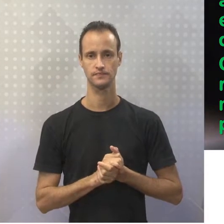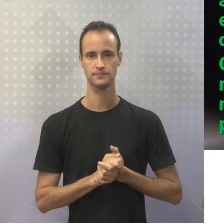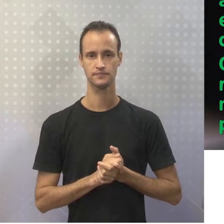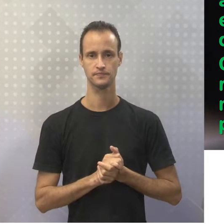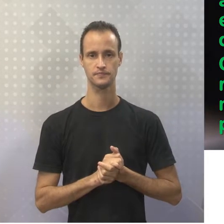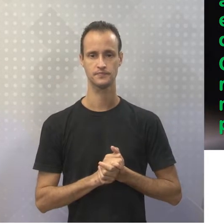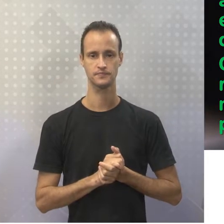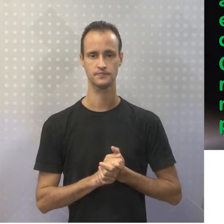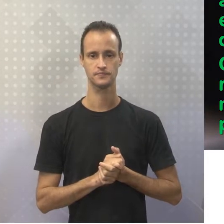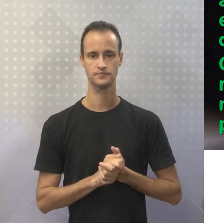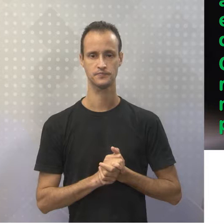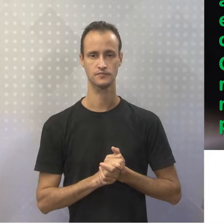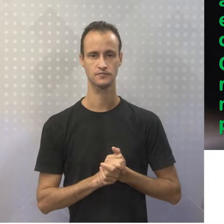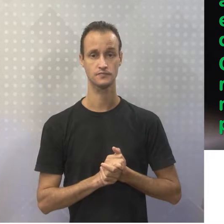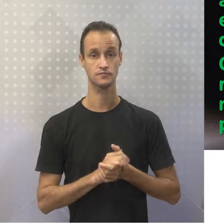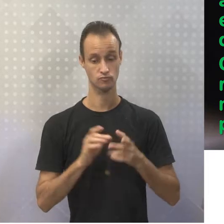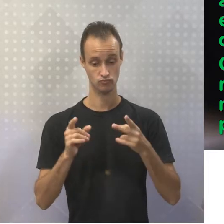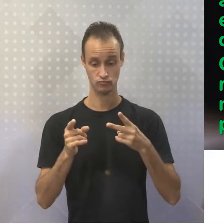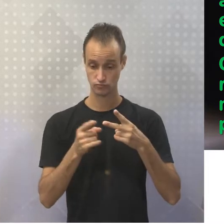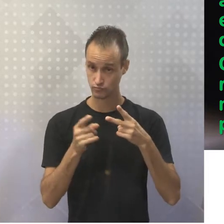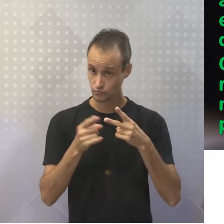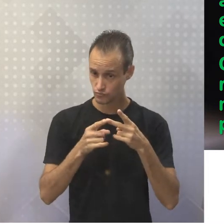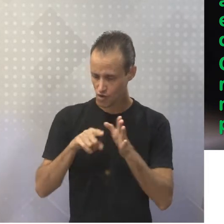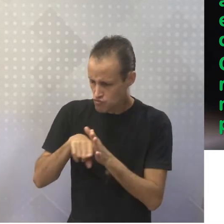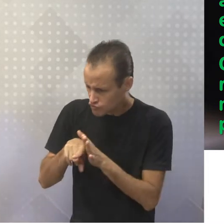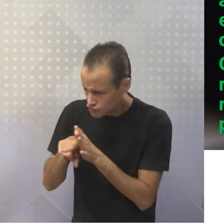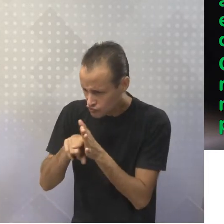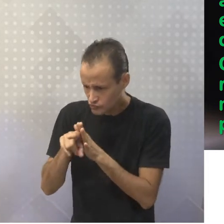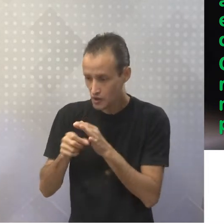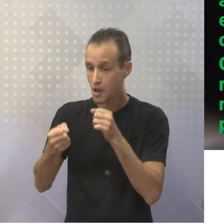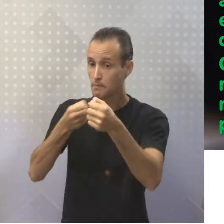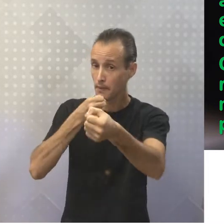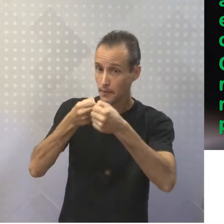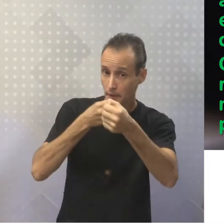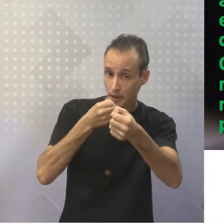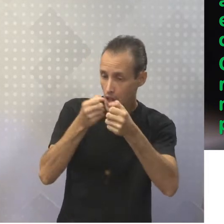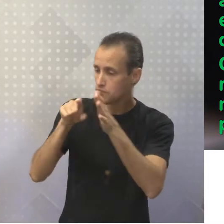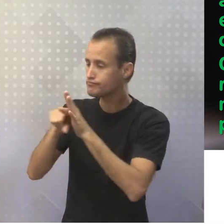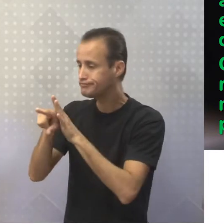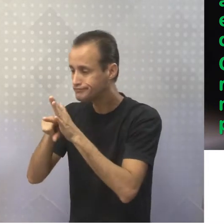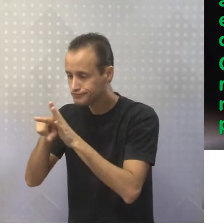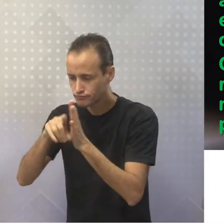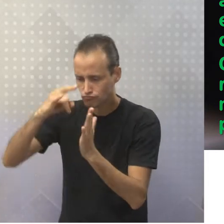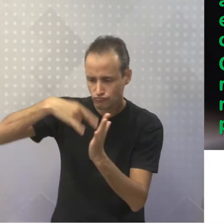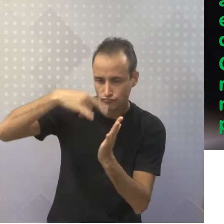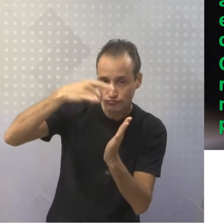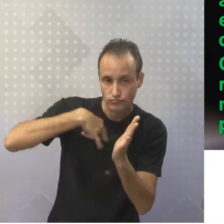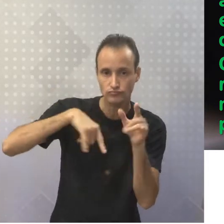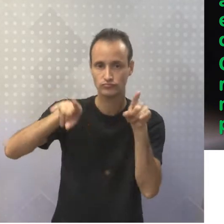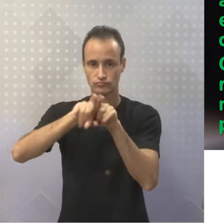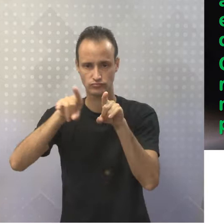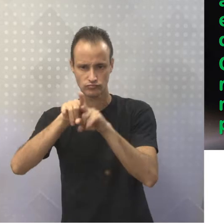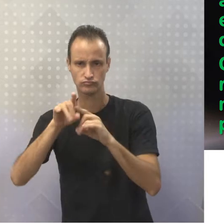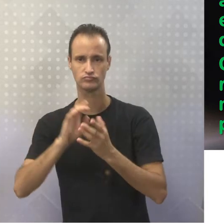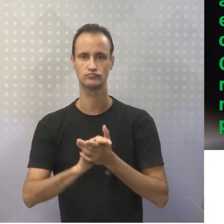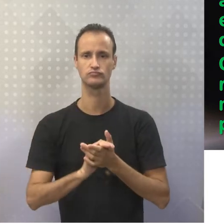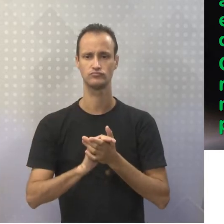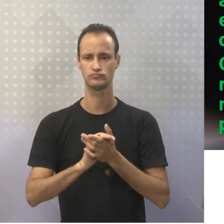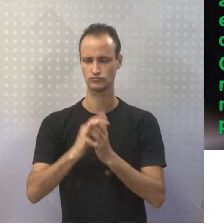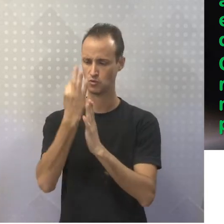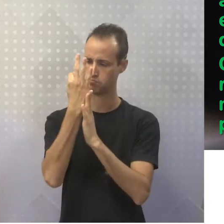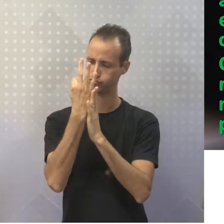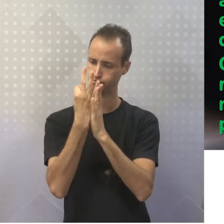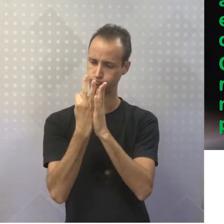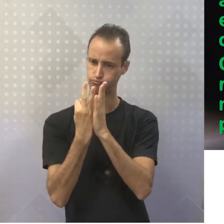Que conta com a apuração de dados, entrevistas e pesquisa de documentos. E resulta em um